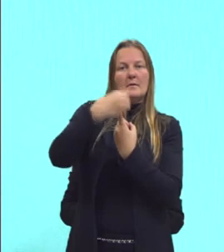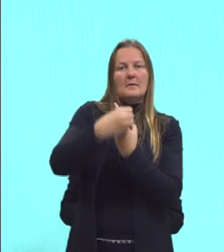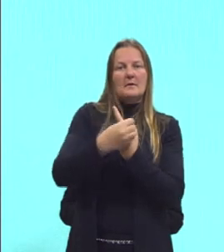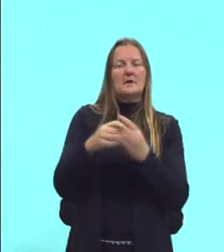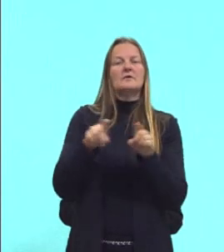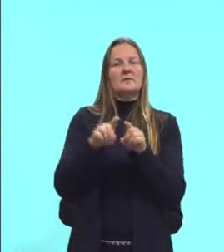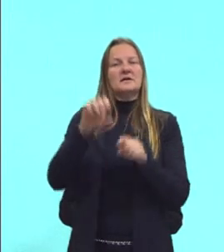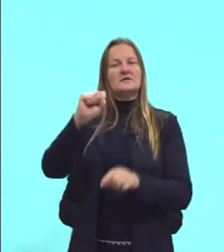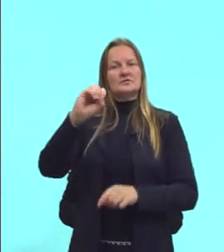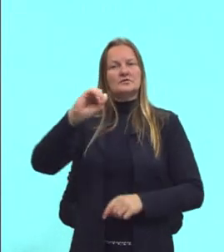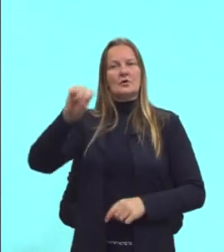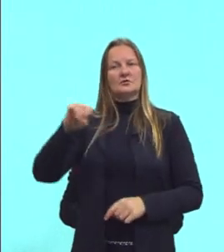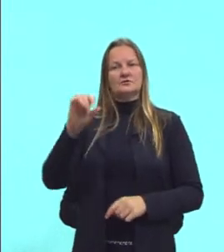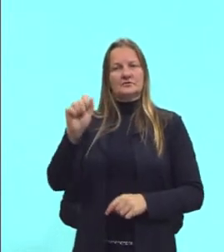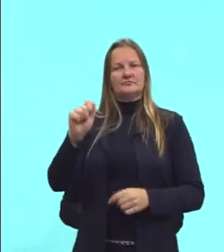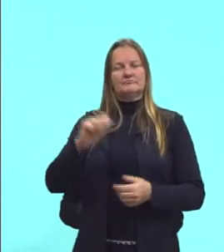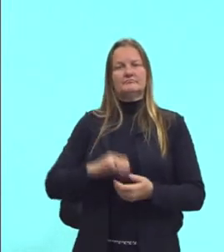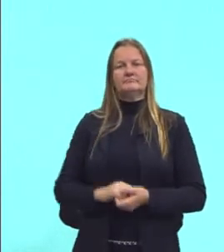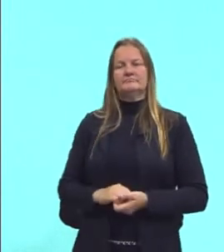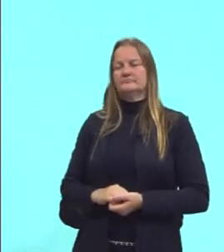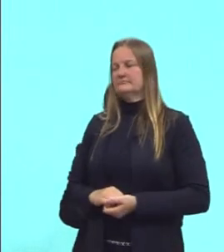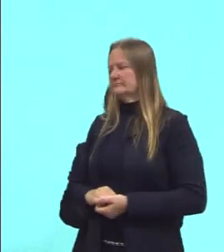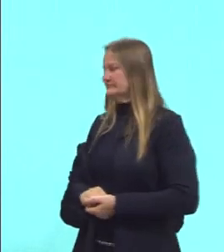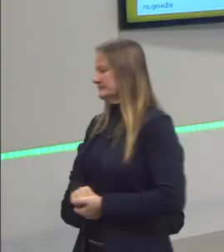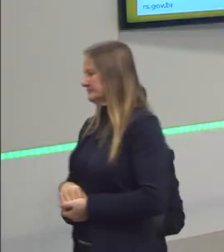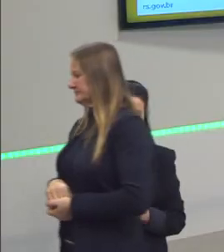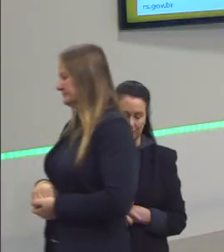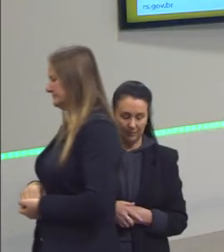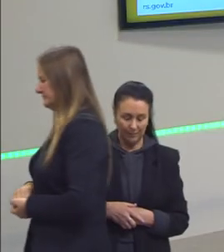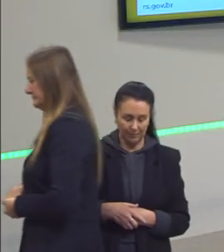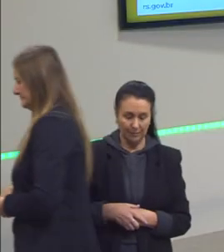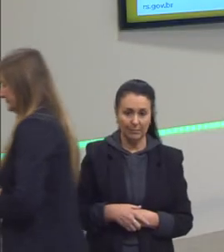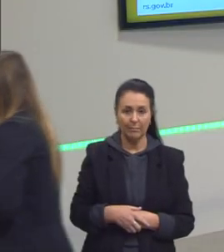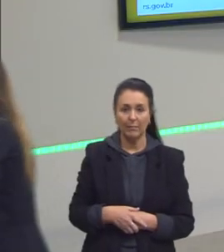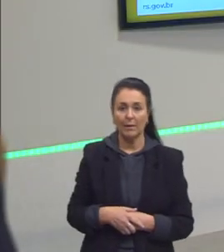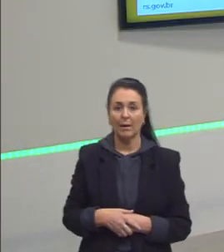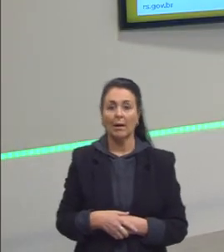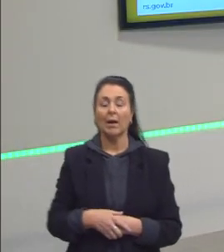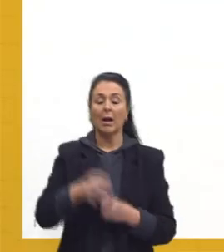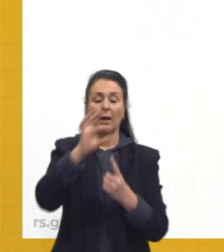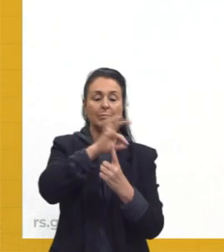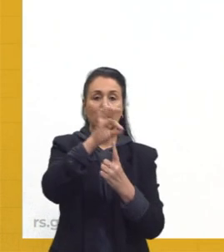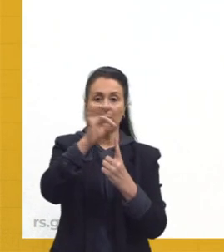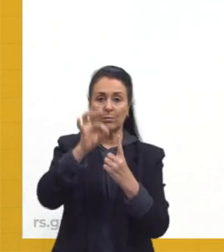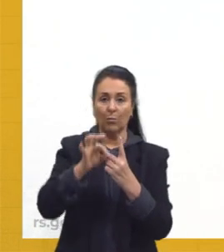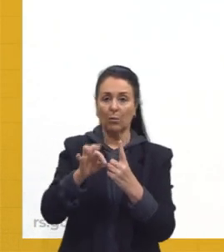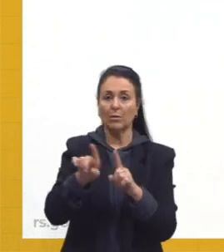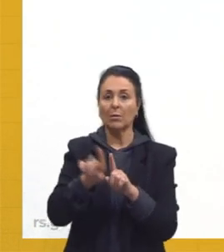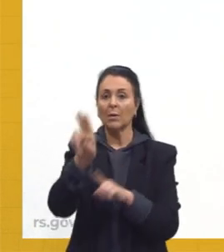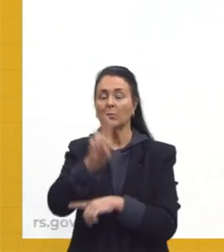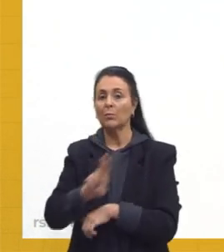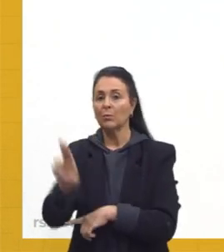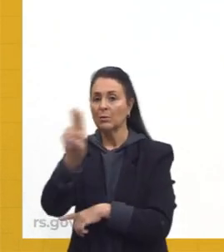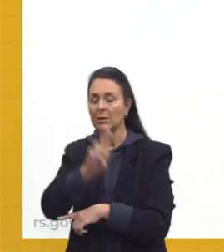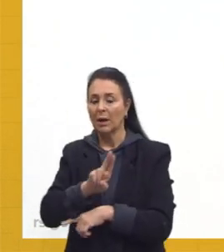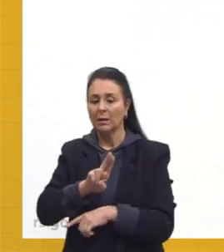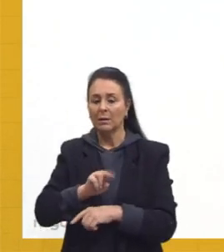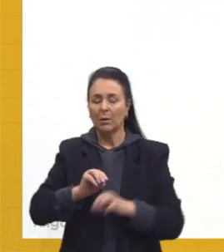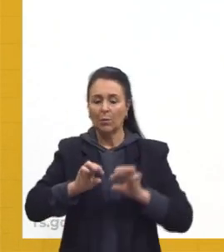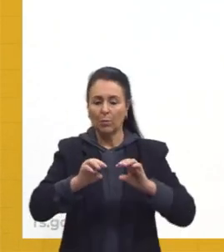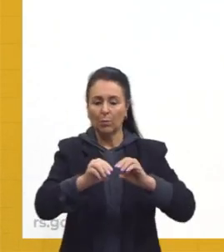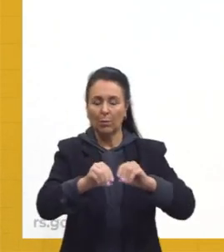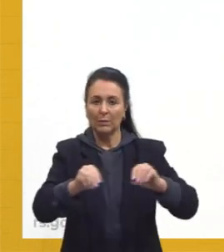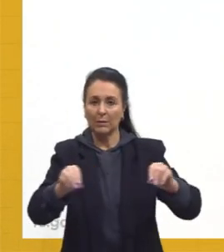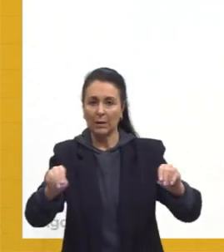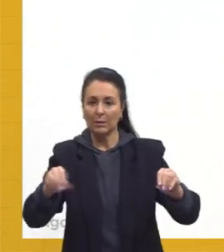utilizado aí, né, pra soja. As terras dentro desses locais aí tem um valor agregado